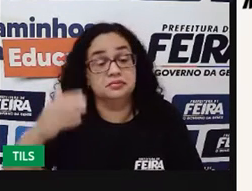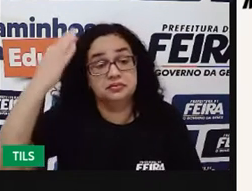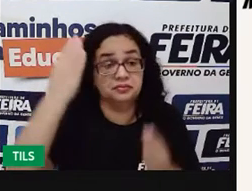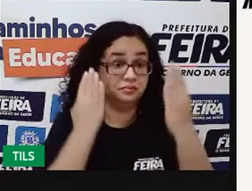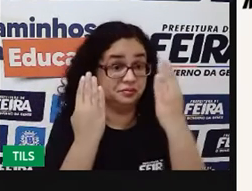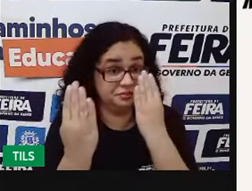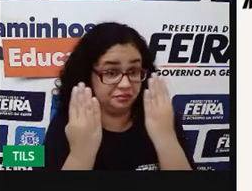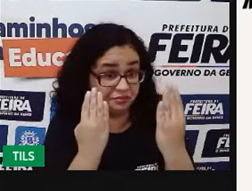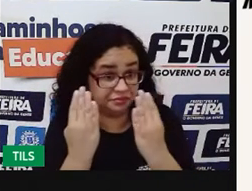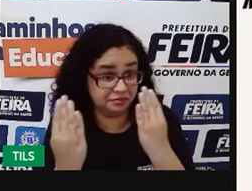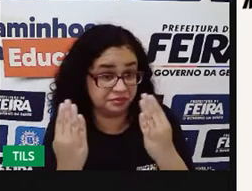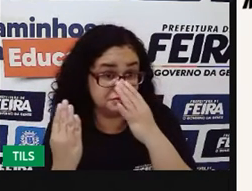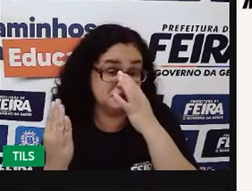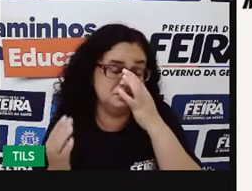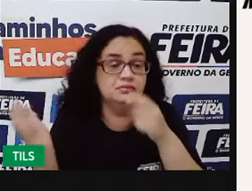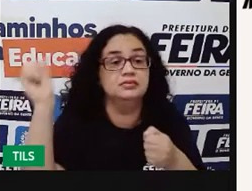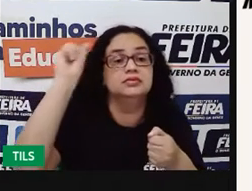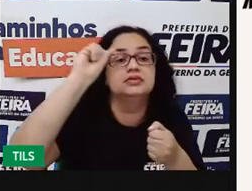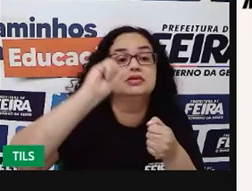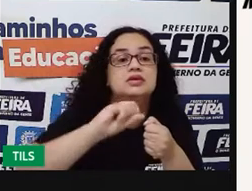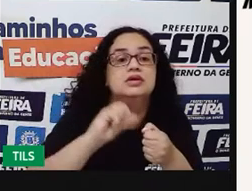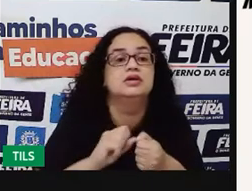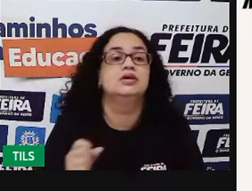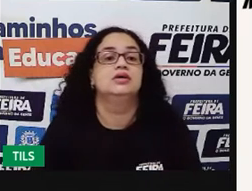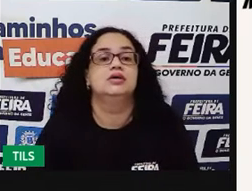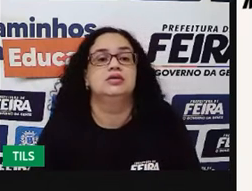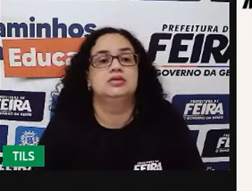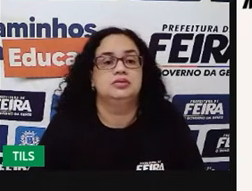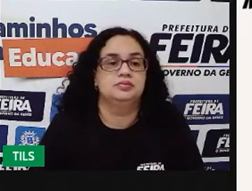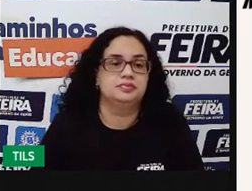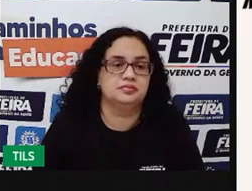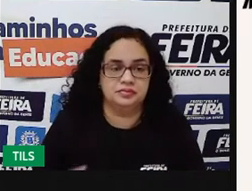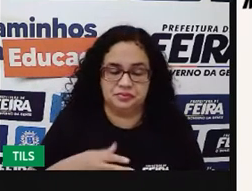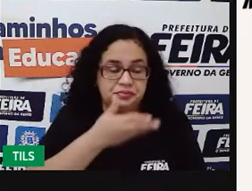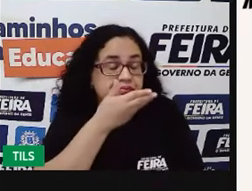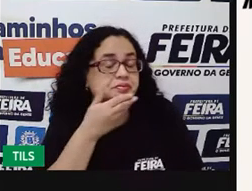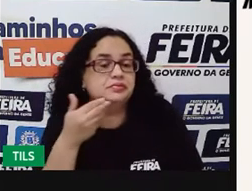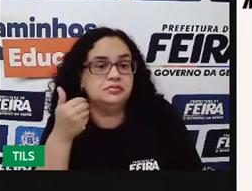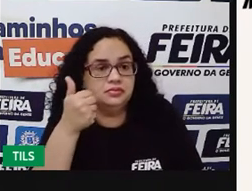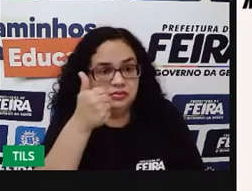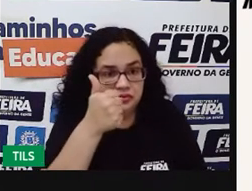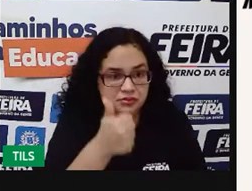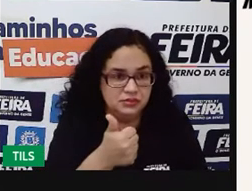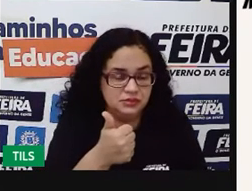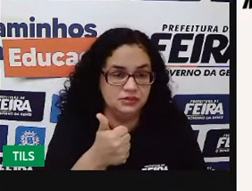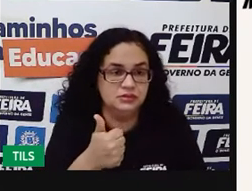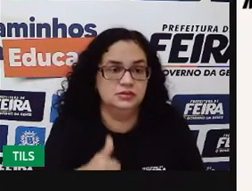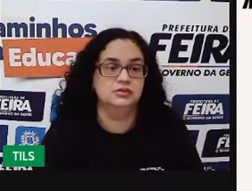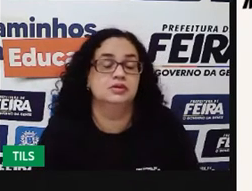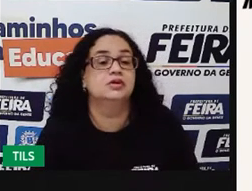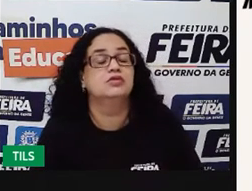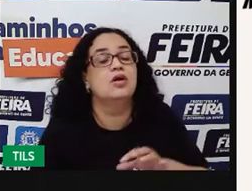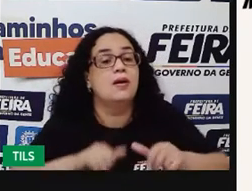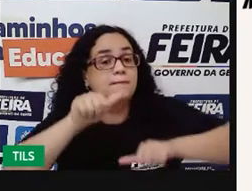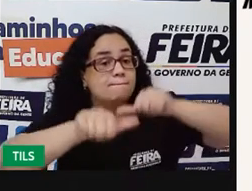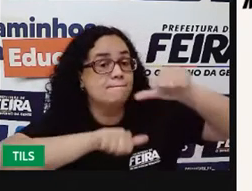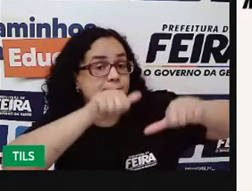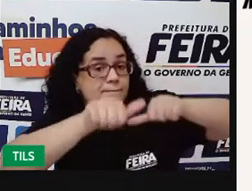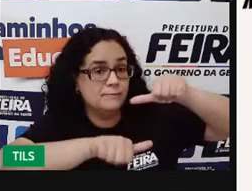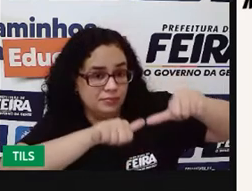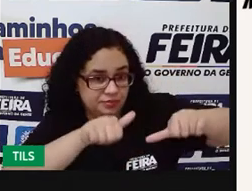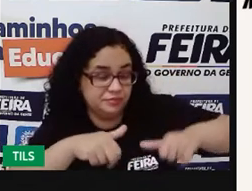para que a gente faça uma implementação, uma melhoria, alguma modificação